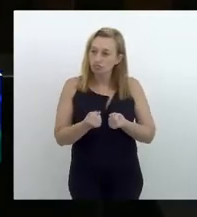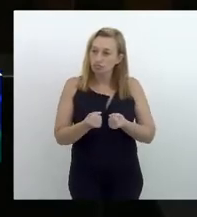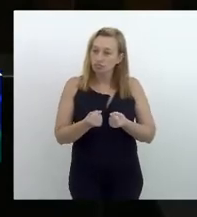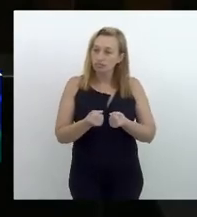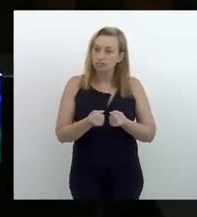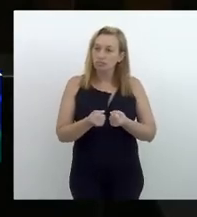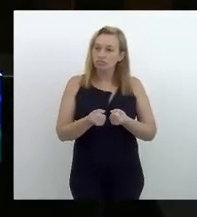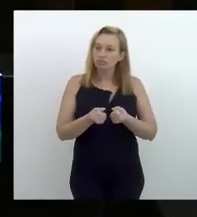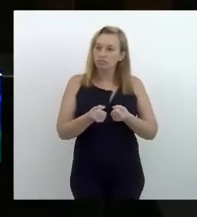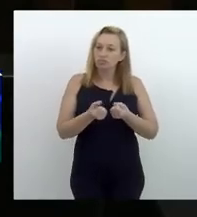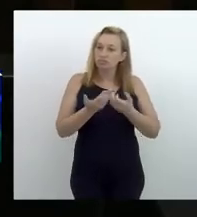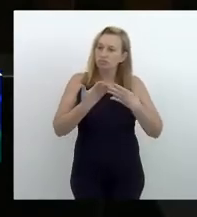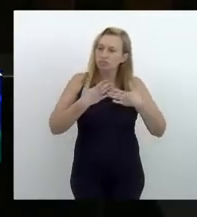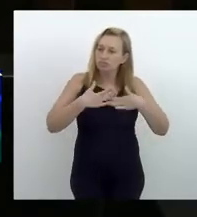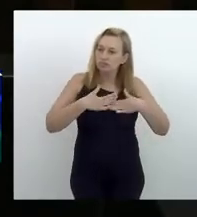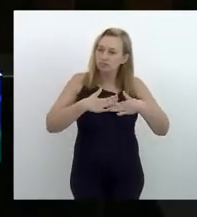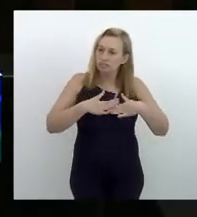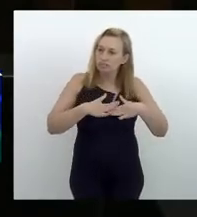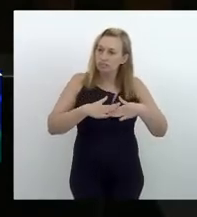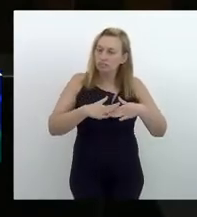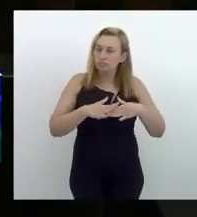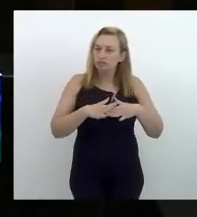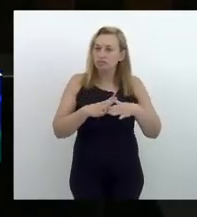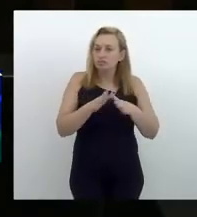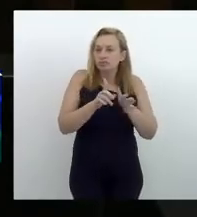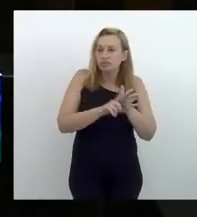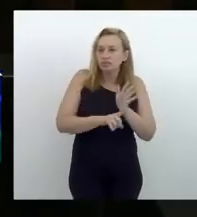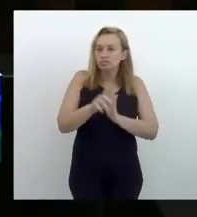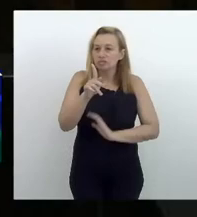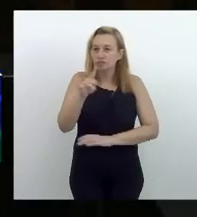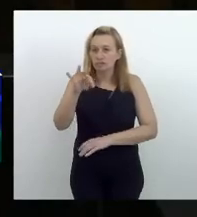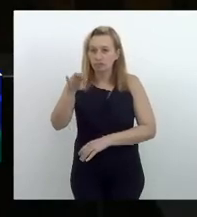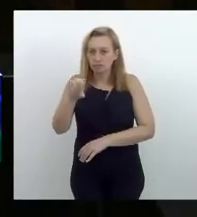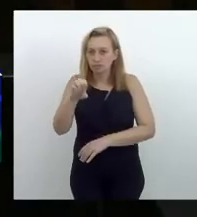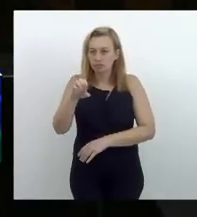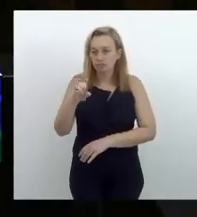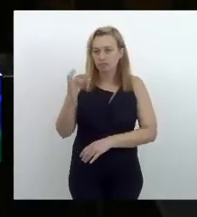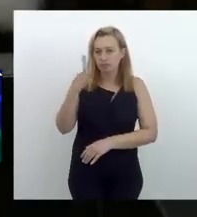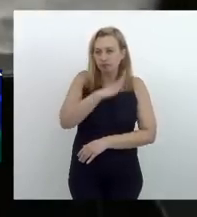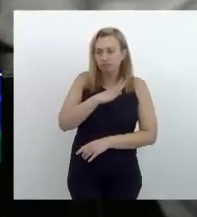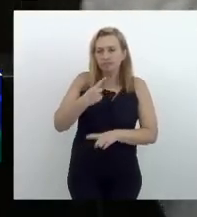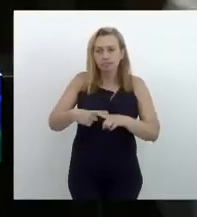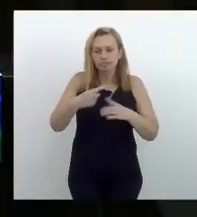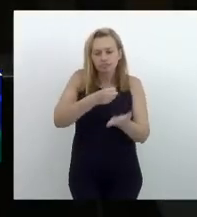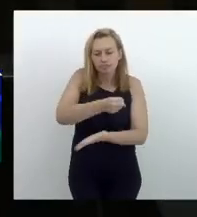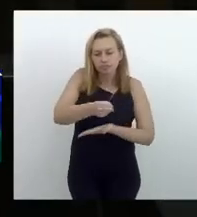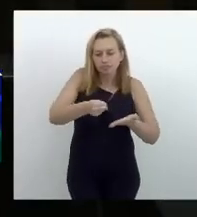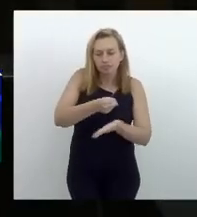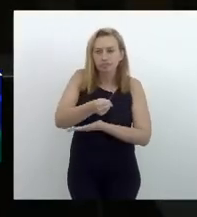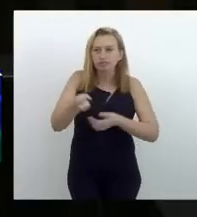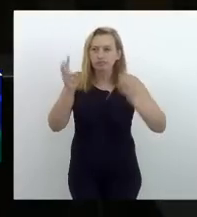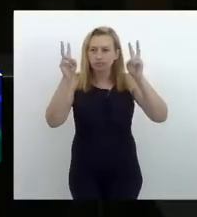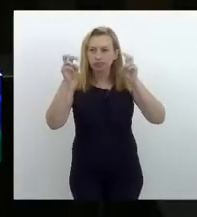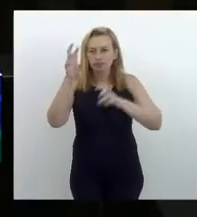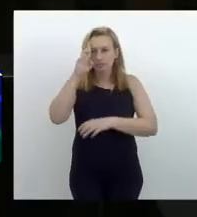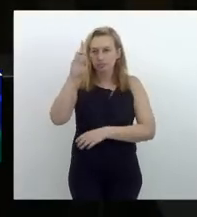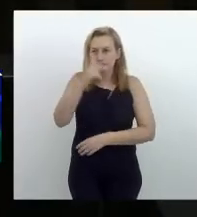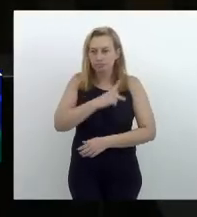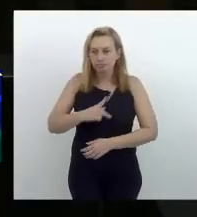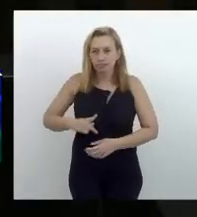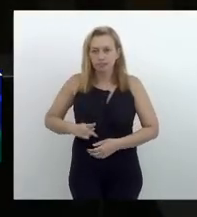suavizar esse pacote das maldades. Porque a questão básica que se coloca, senhor presidente,